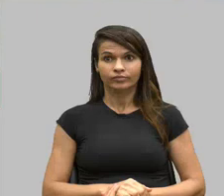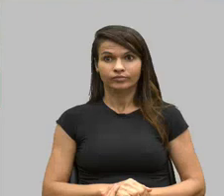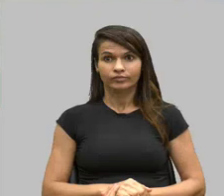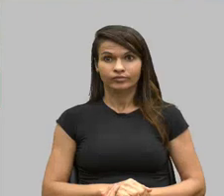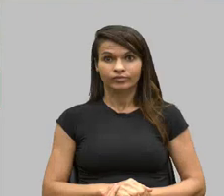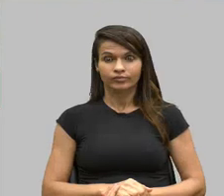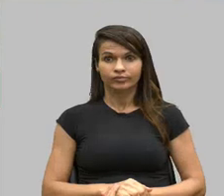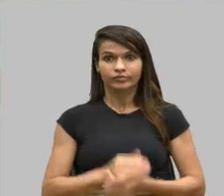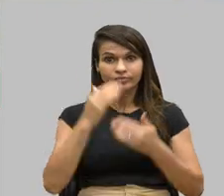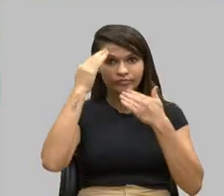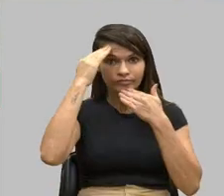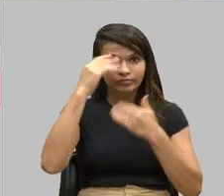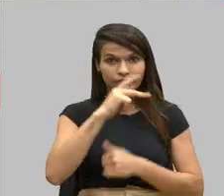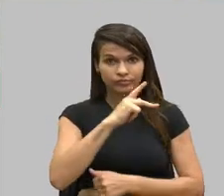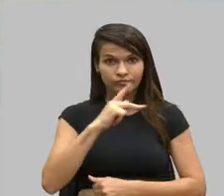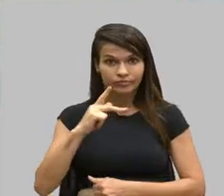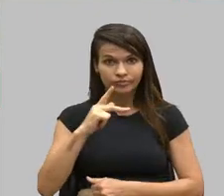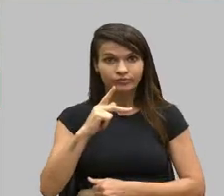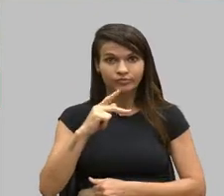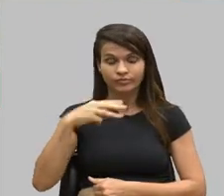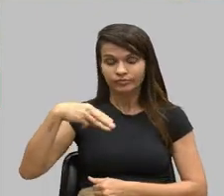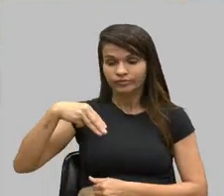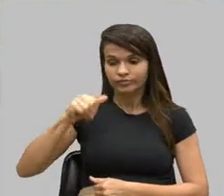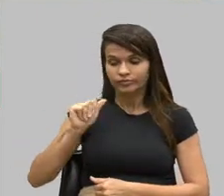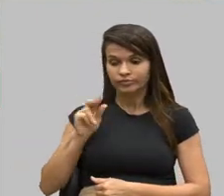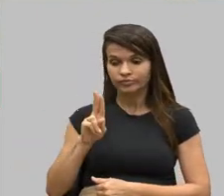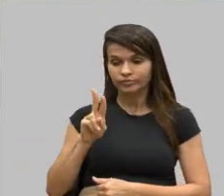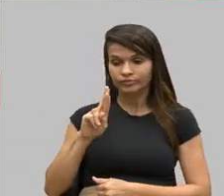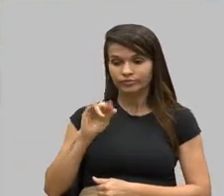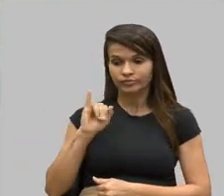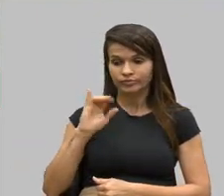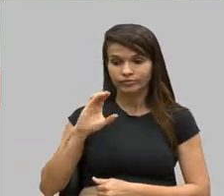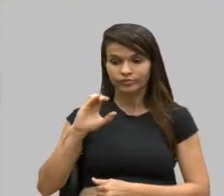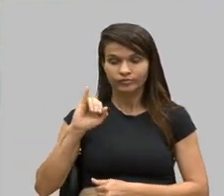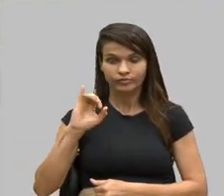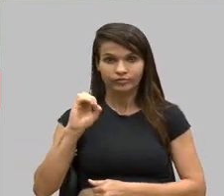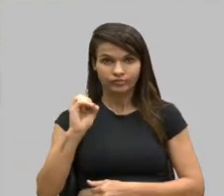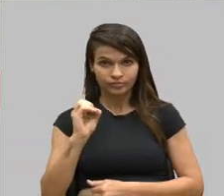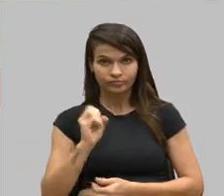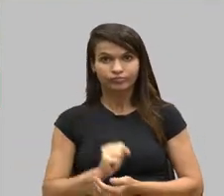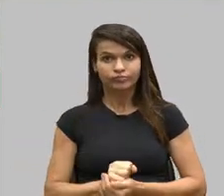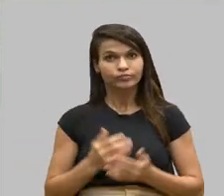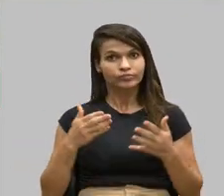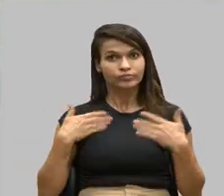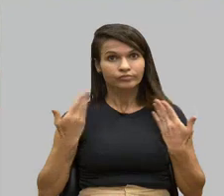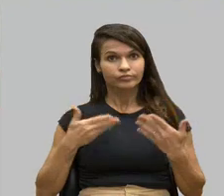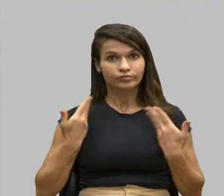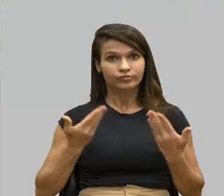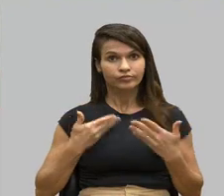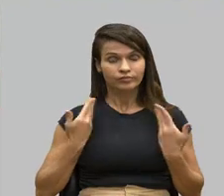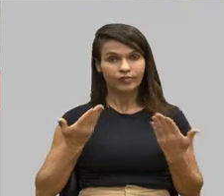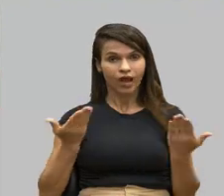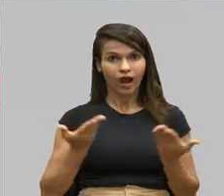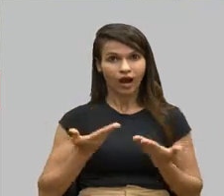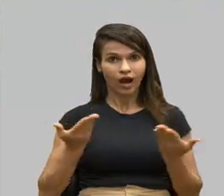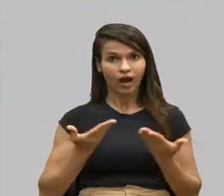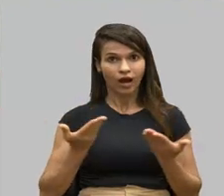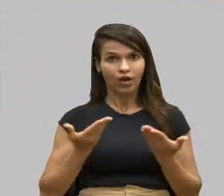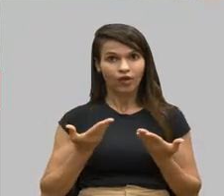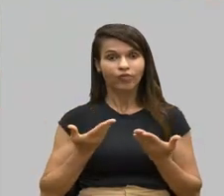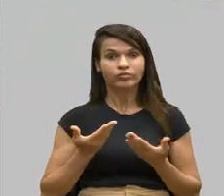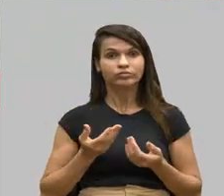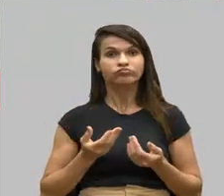Obrigado, presidente Maurício, doutor Maurício. Com muita alegria agora, é, gente? Fazer as